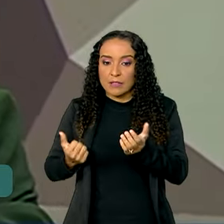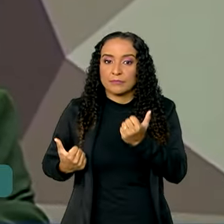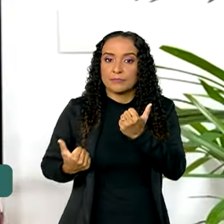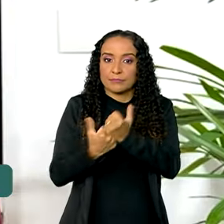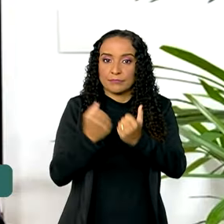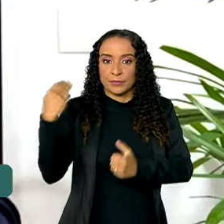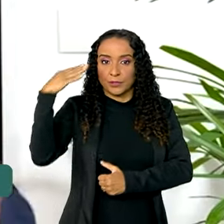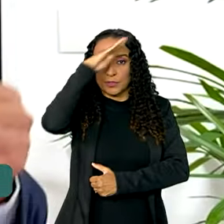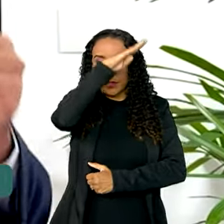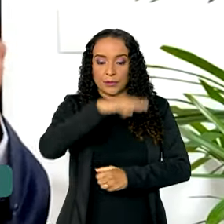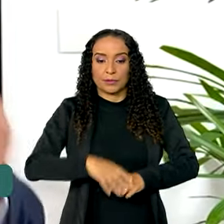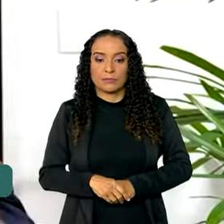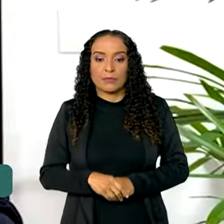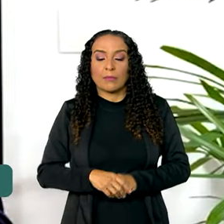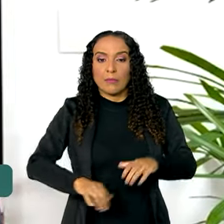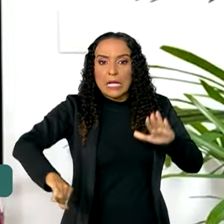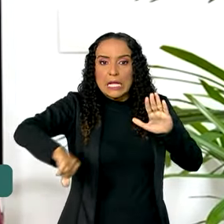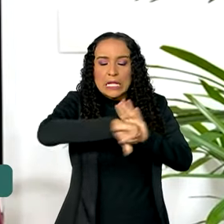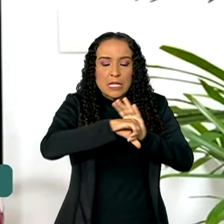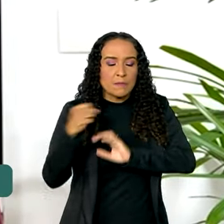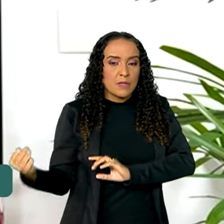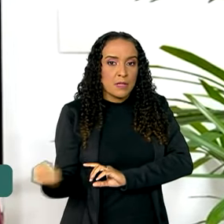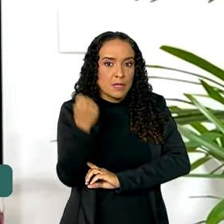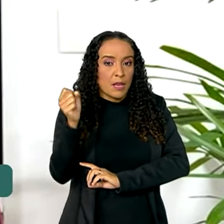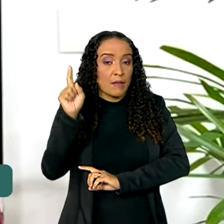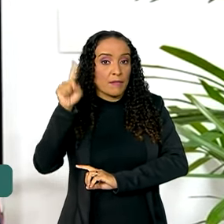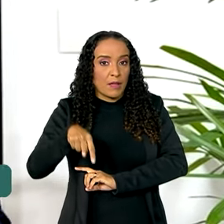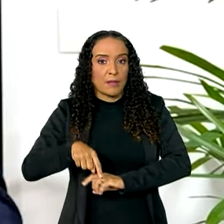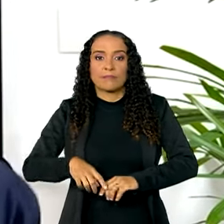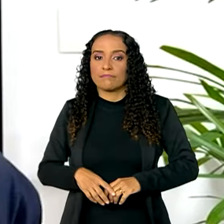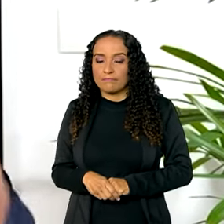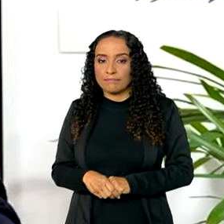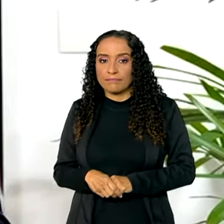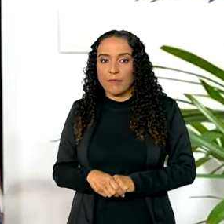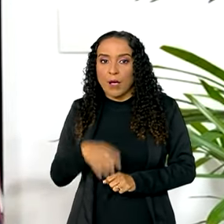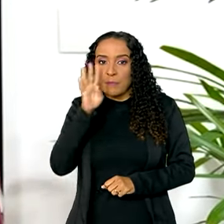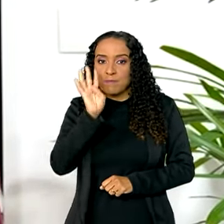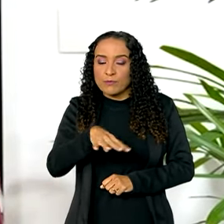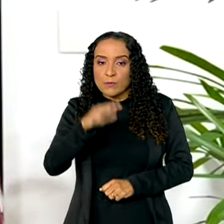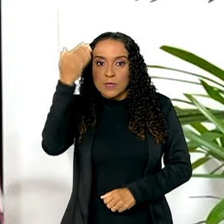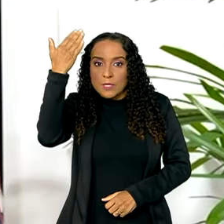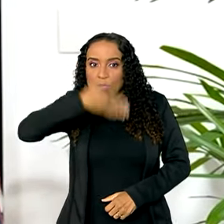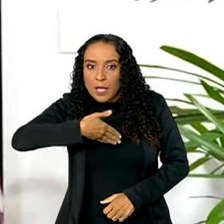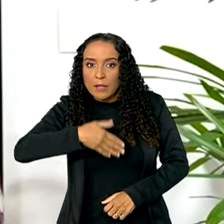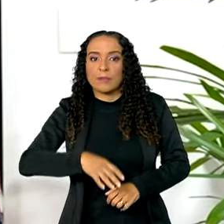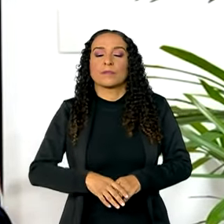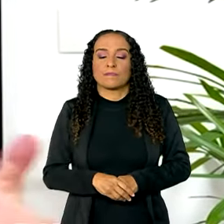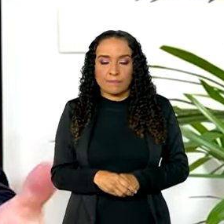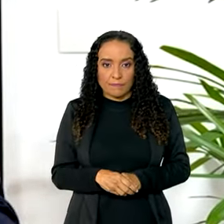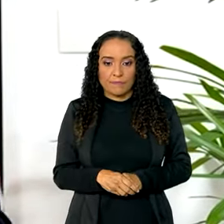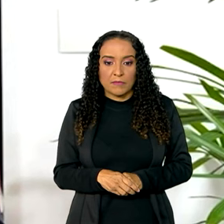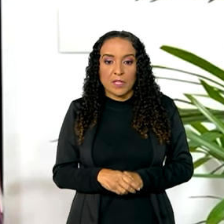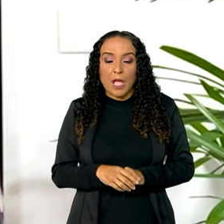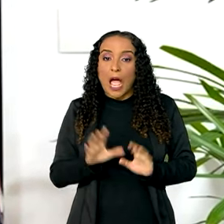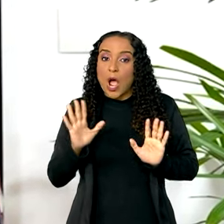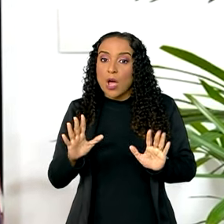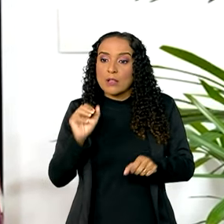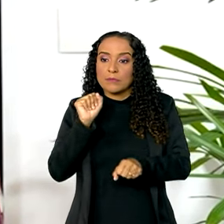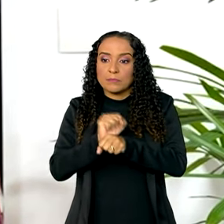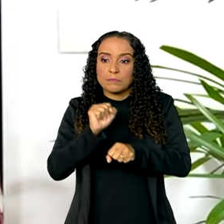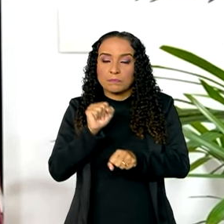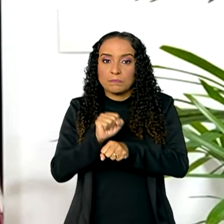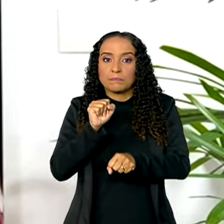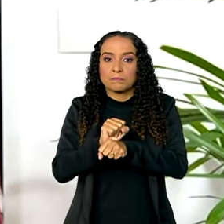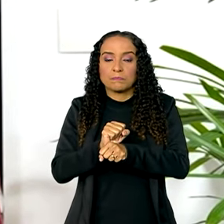Bolsonaro. São crimes muito graves, são acusações muito sérias. Nós devemos agora aguardar